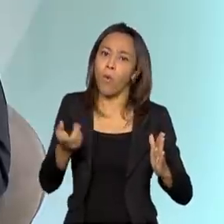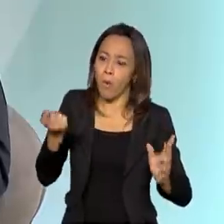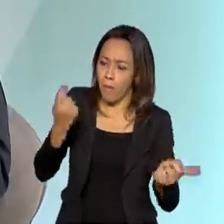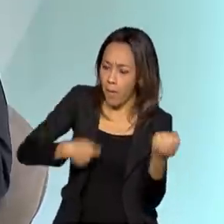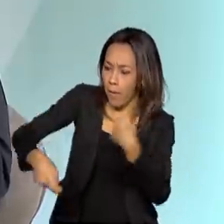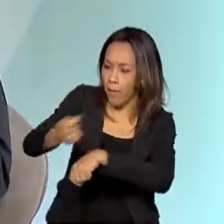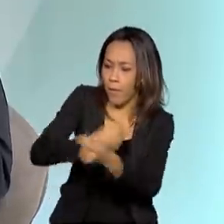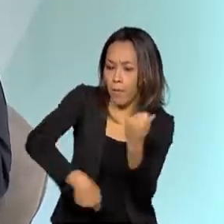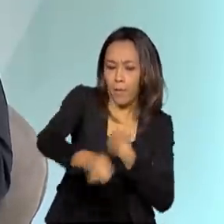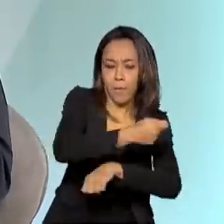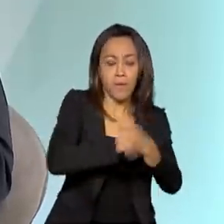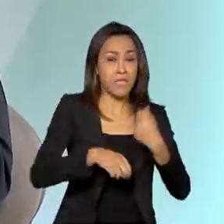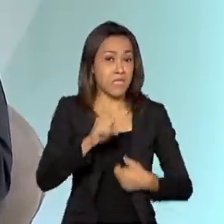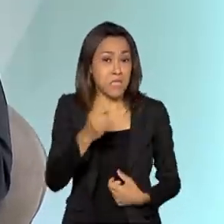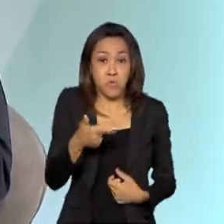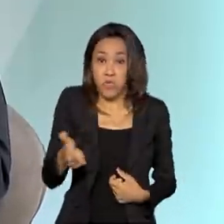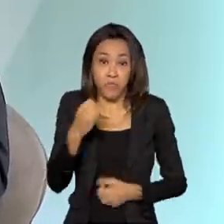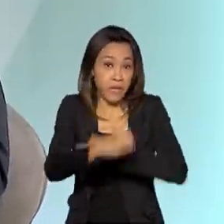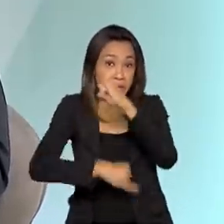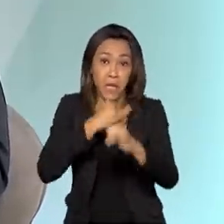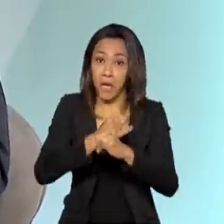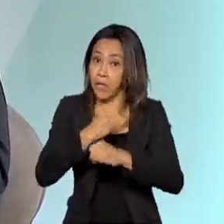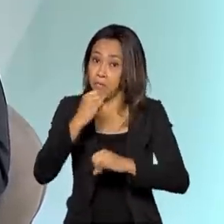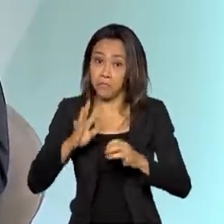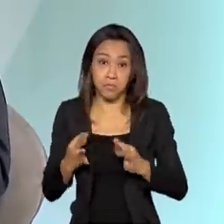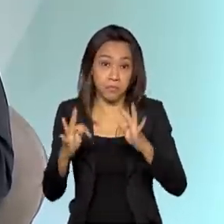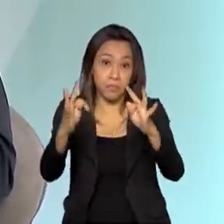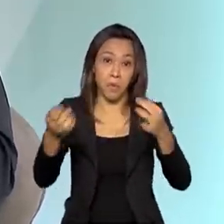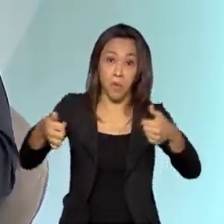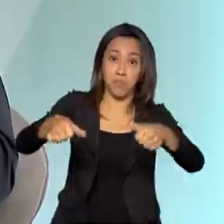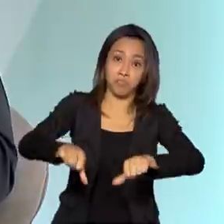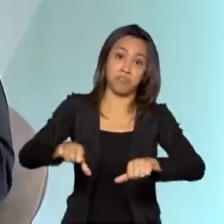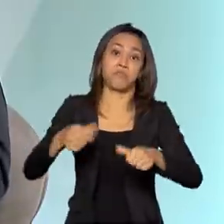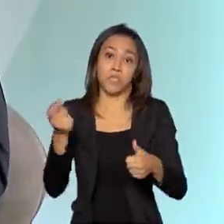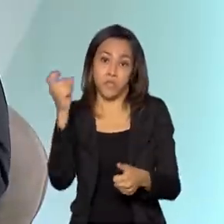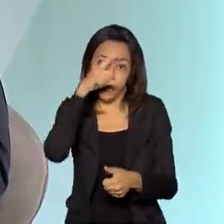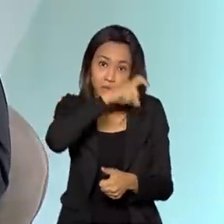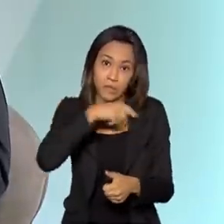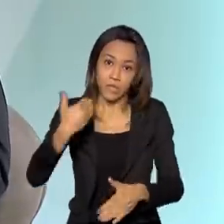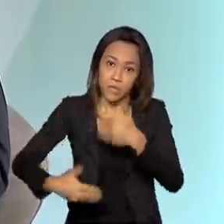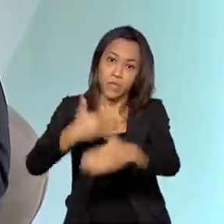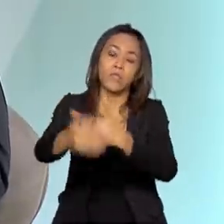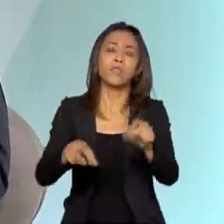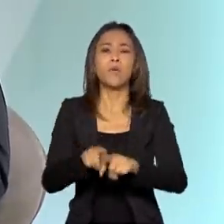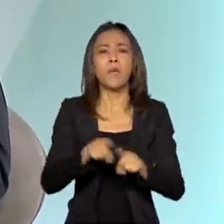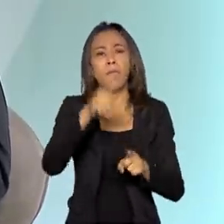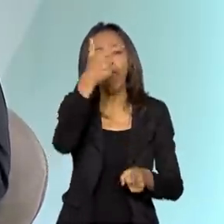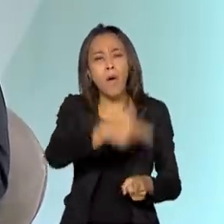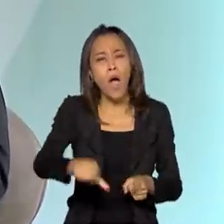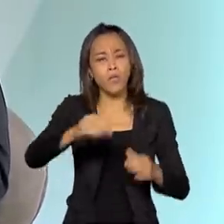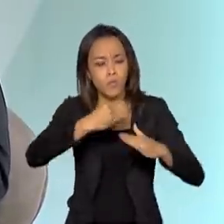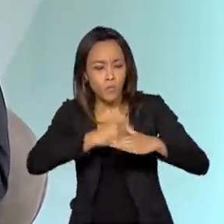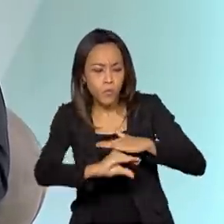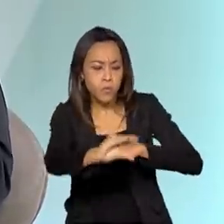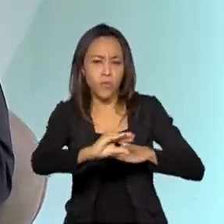quais nós não temos crescimento econômico sustentável, e também de atração de investimentos, de várias outras